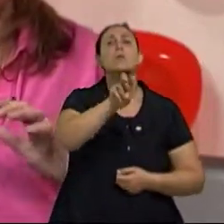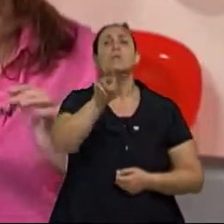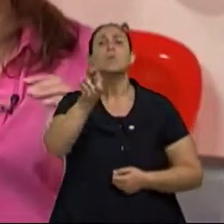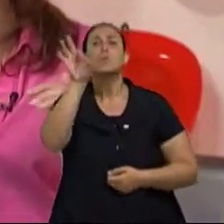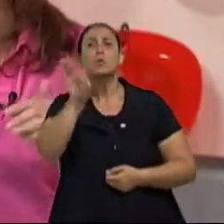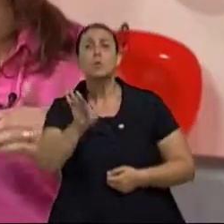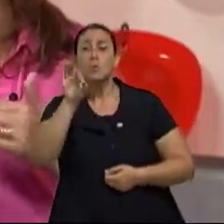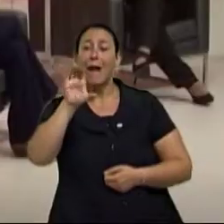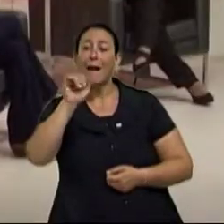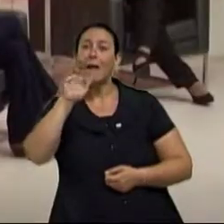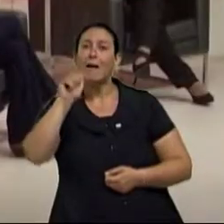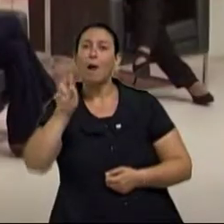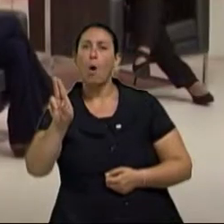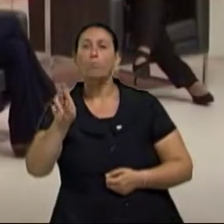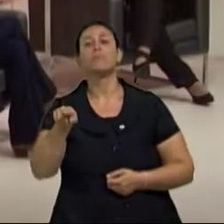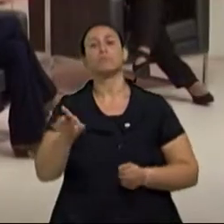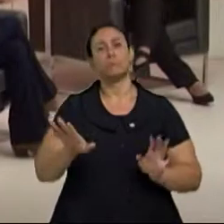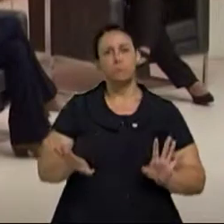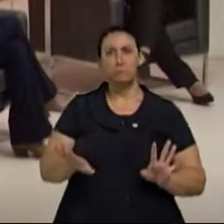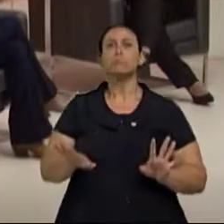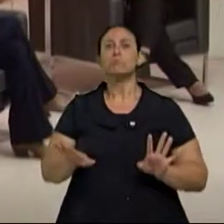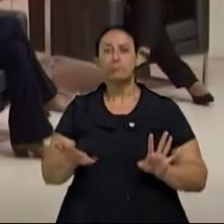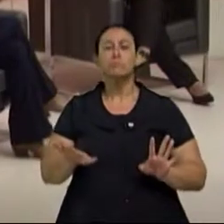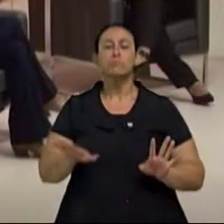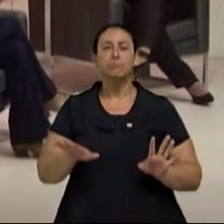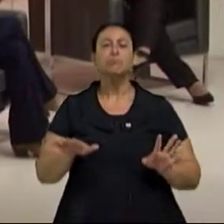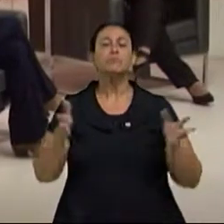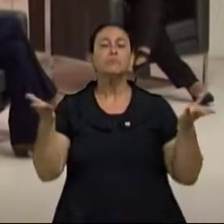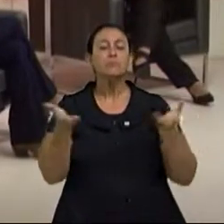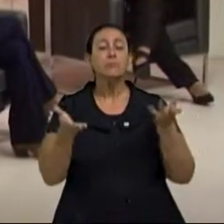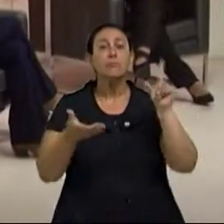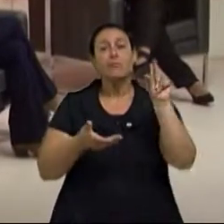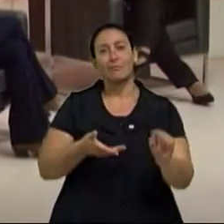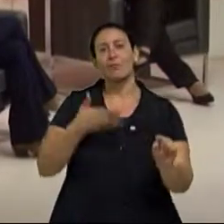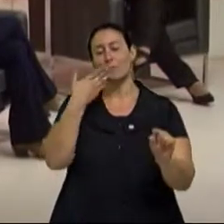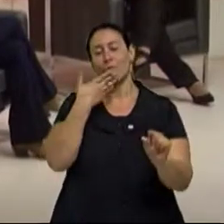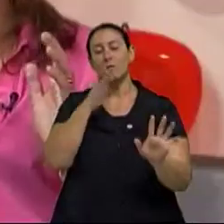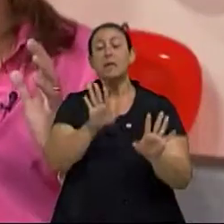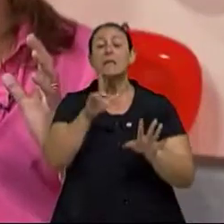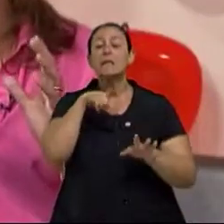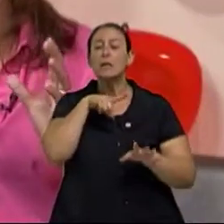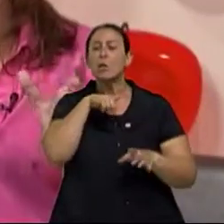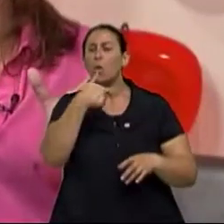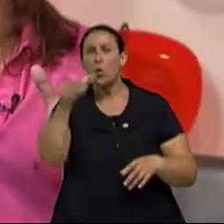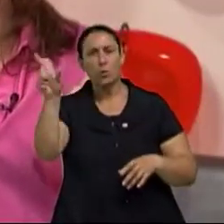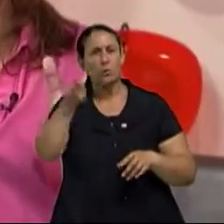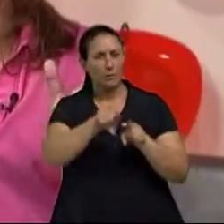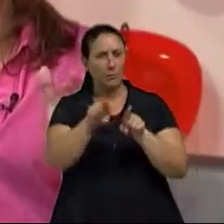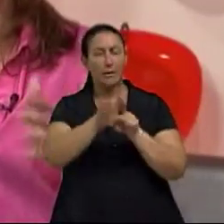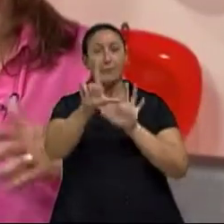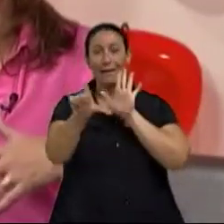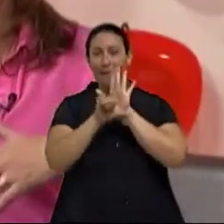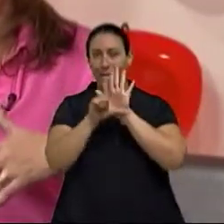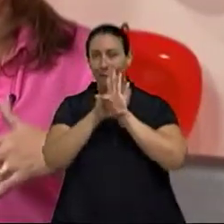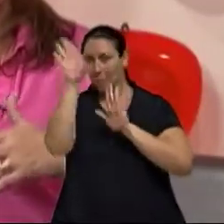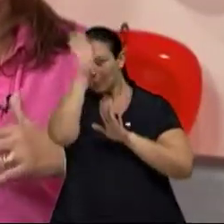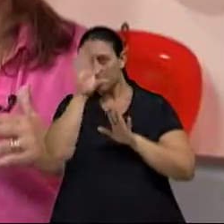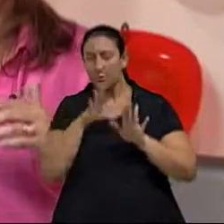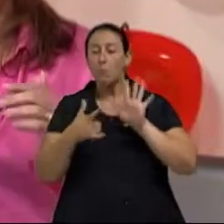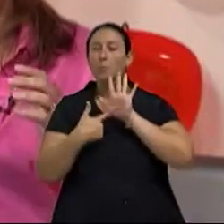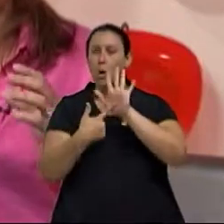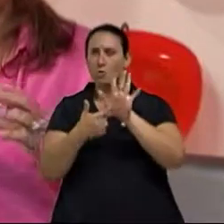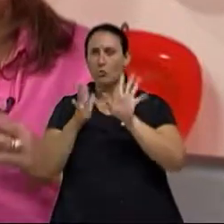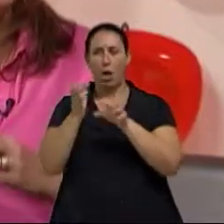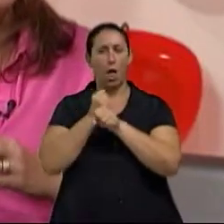cacau. E ainda tem um outro detalhe que a legislação brasileira, de alguns